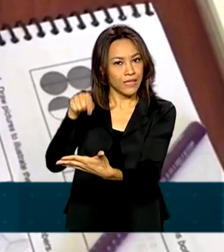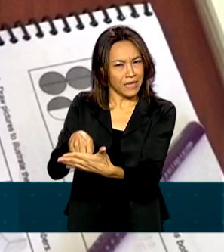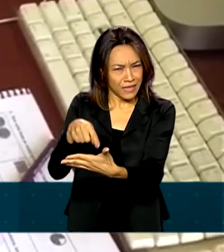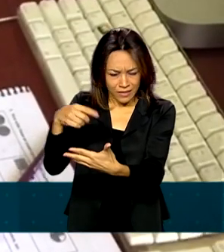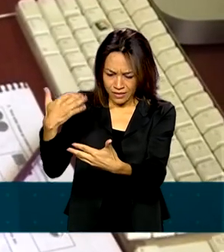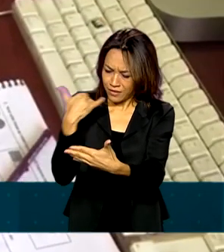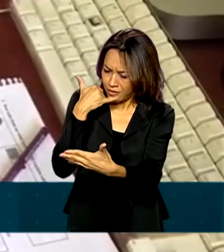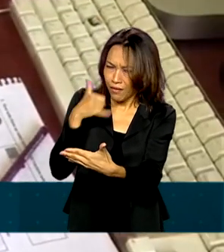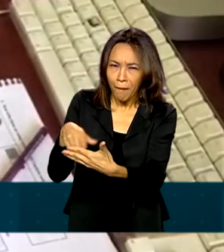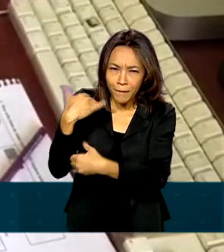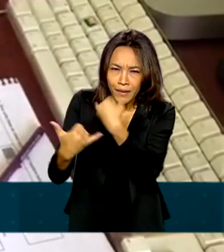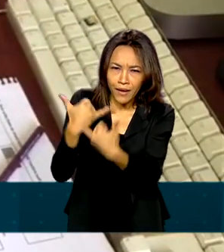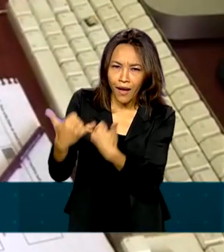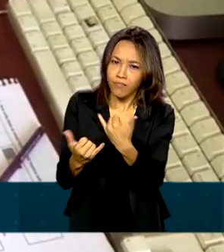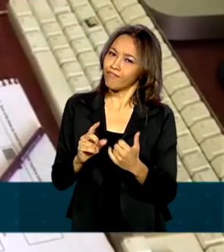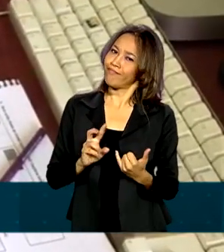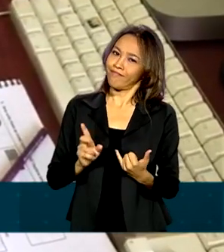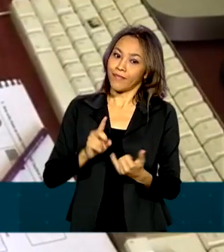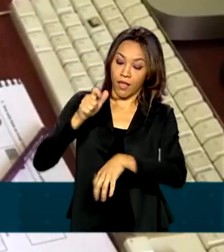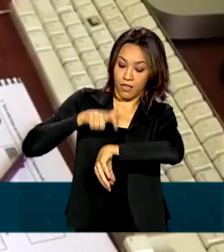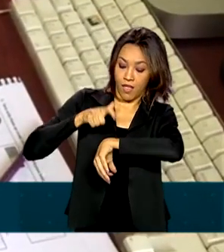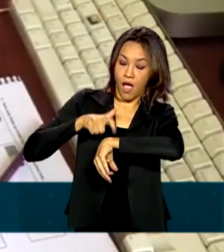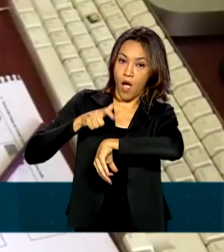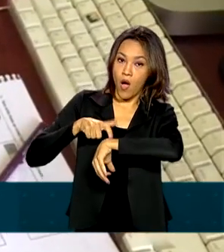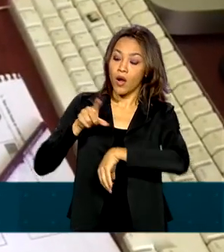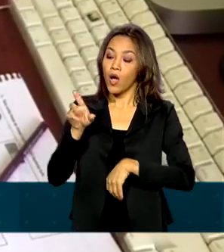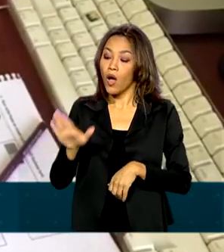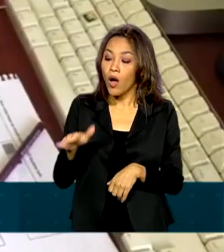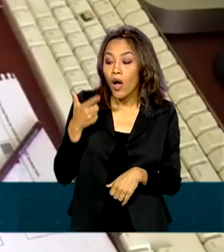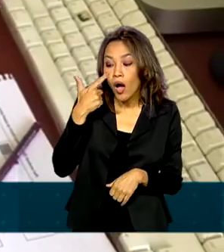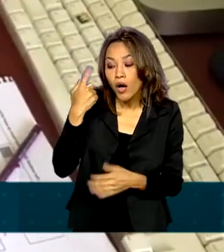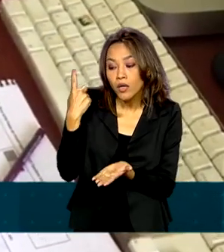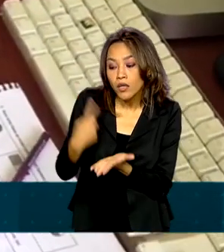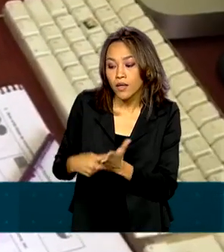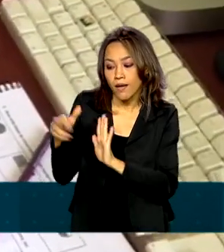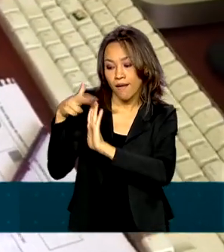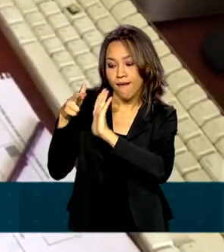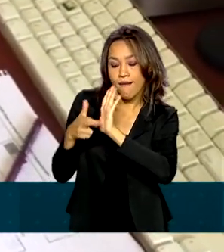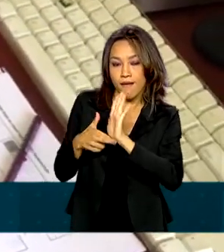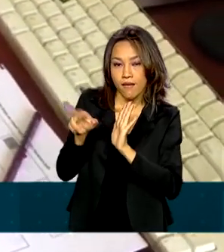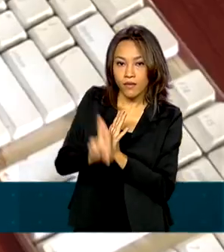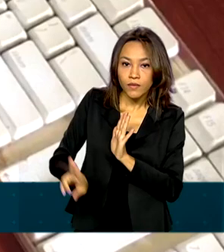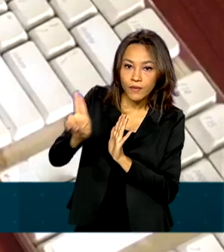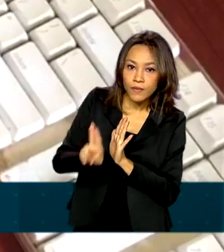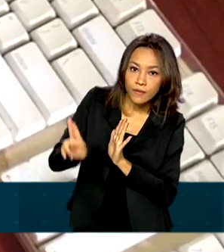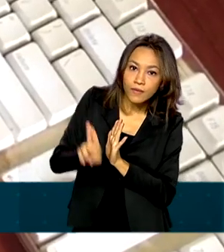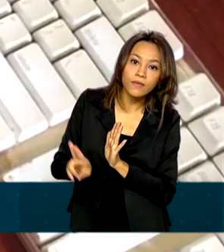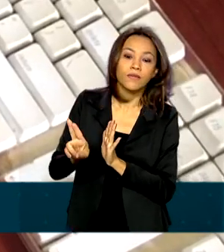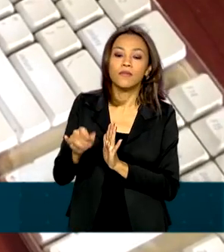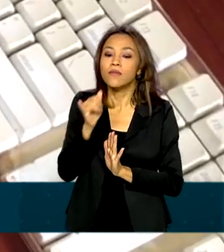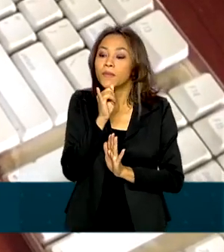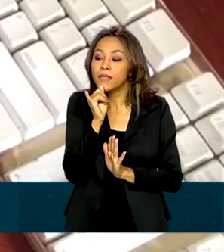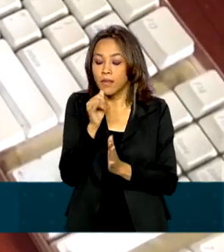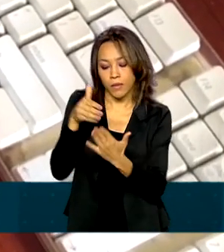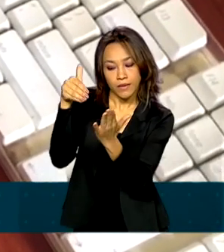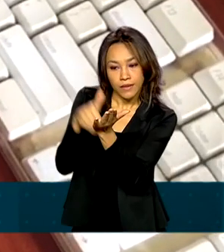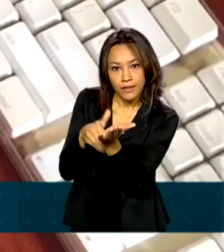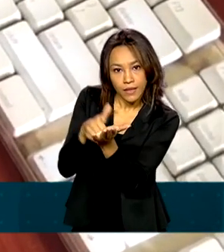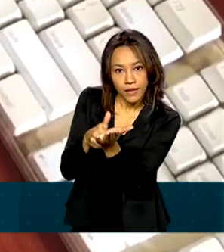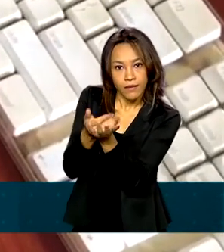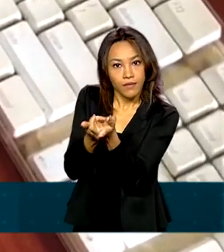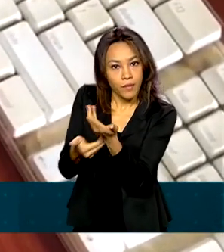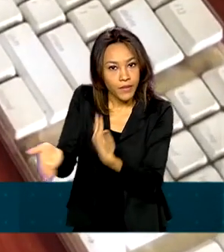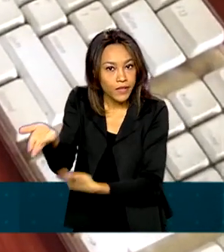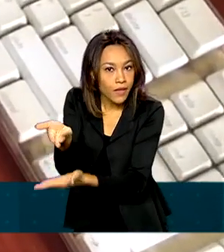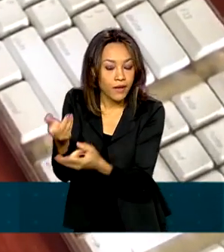brinquedos. E quando for a hora, defina em conjunto as regras de utilização, como senhas compartilhadas